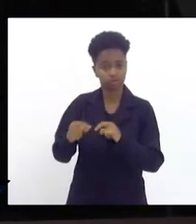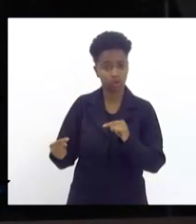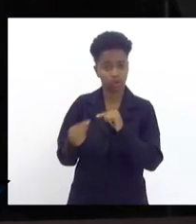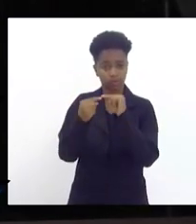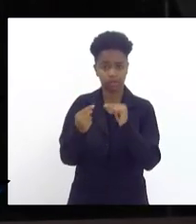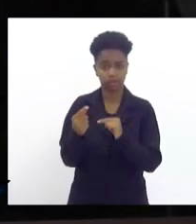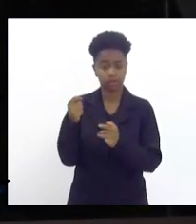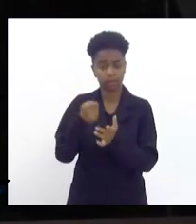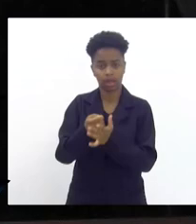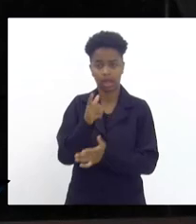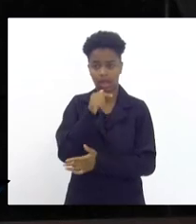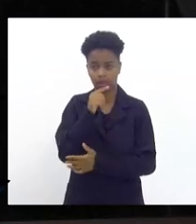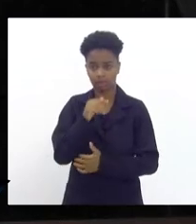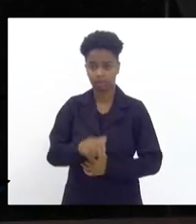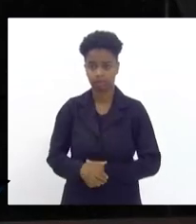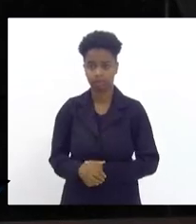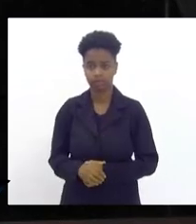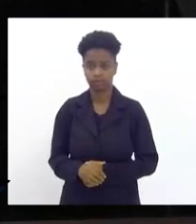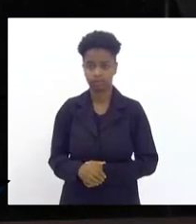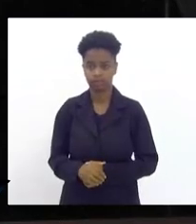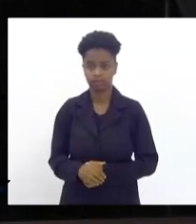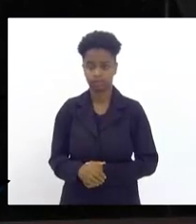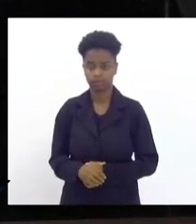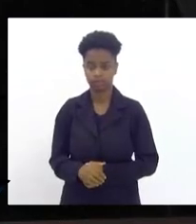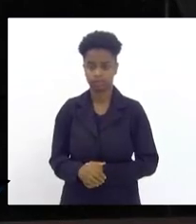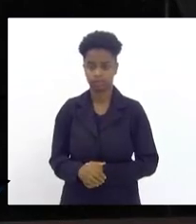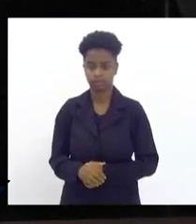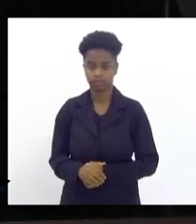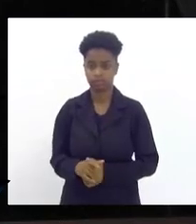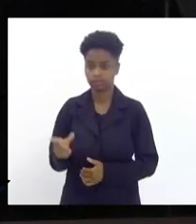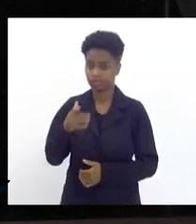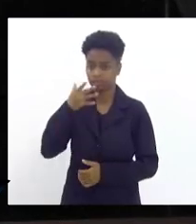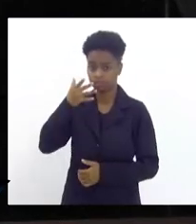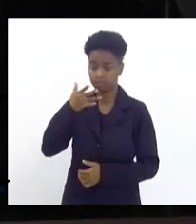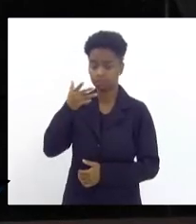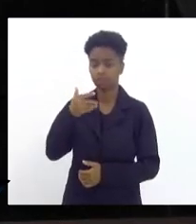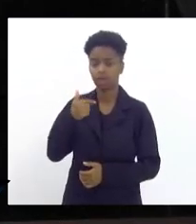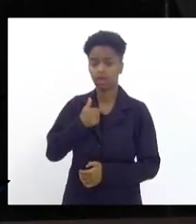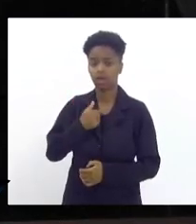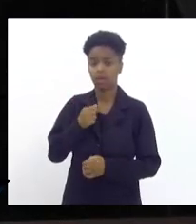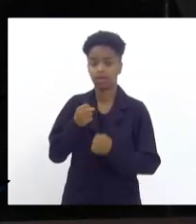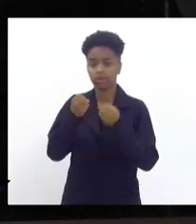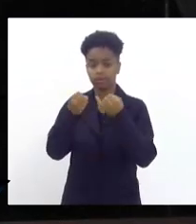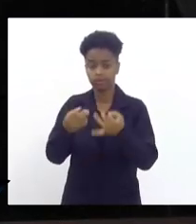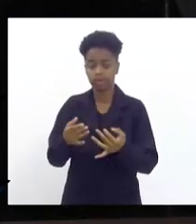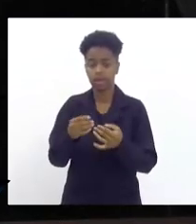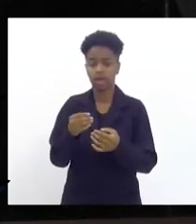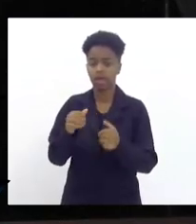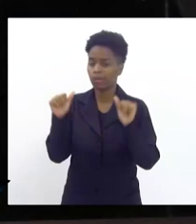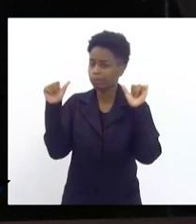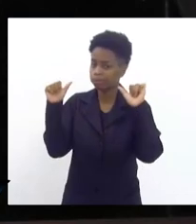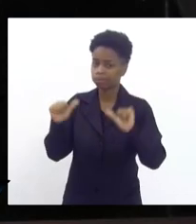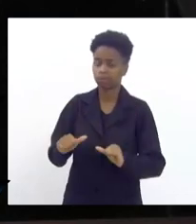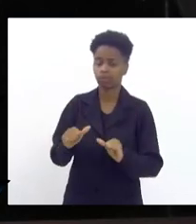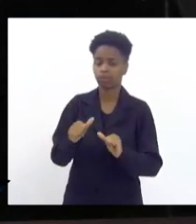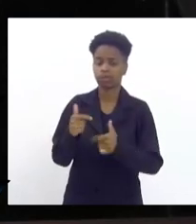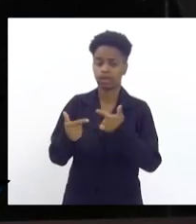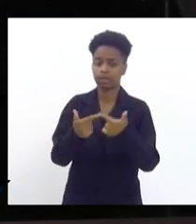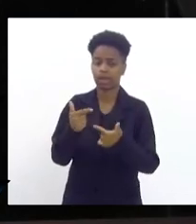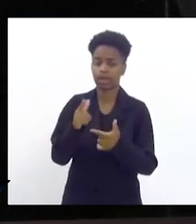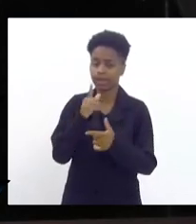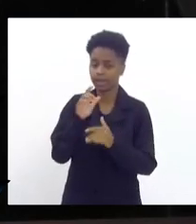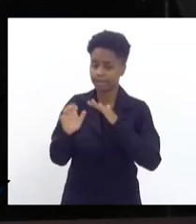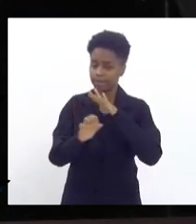deputado um pouco o discurso de vossa excelência falar o péssimo serviço que essa empresa água dos rios vem